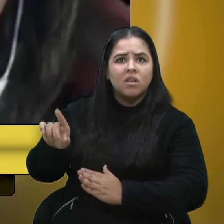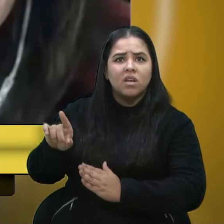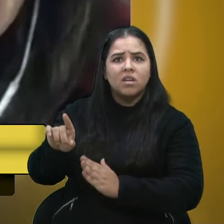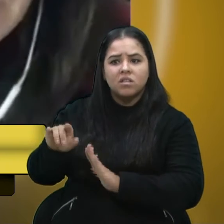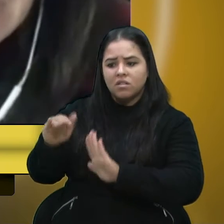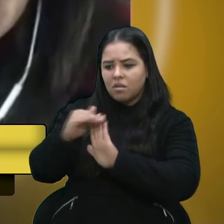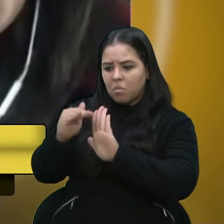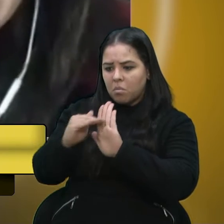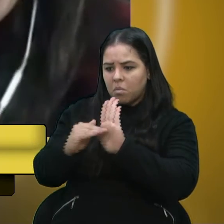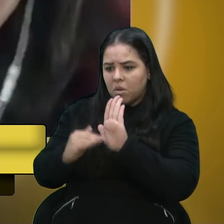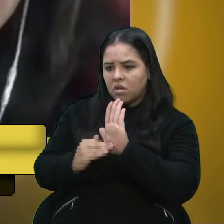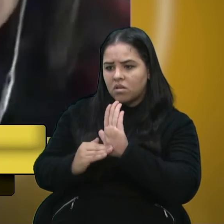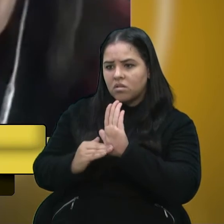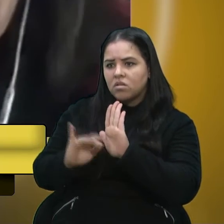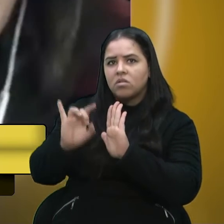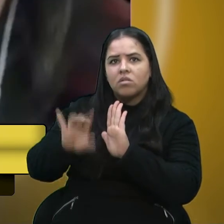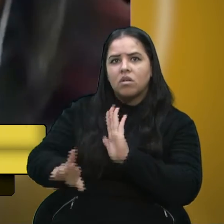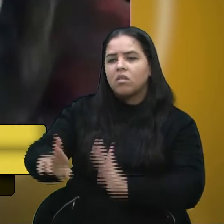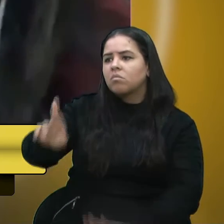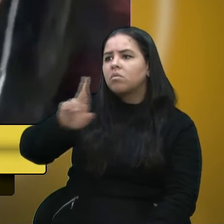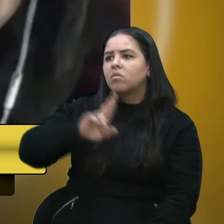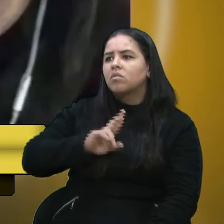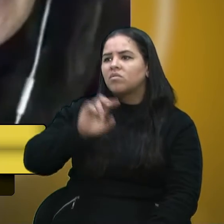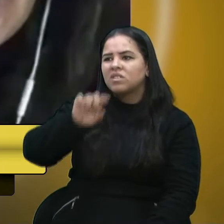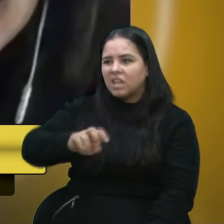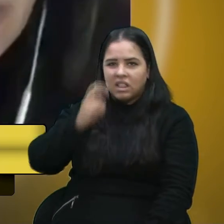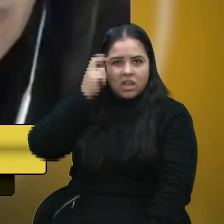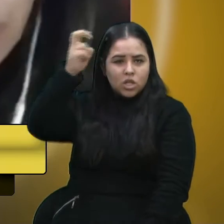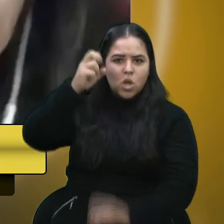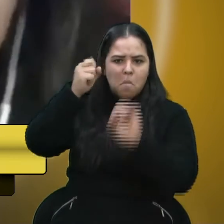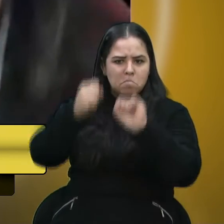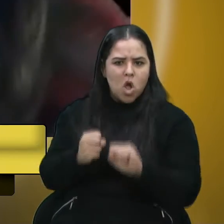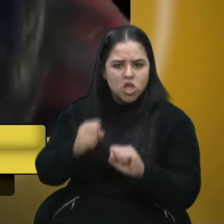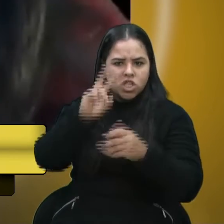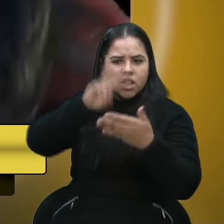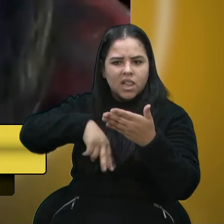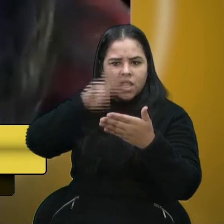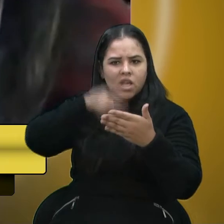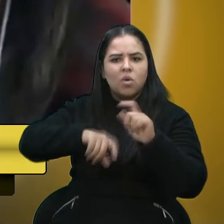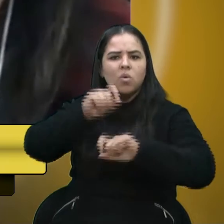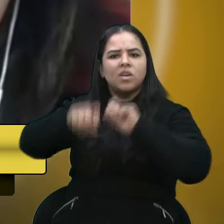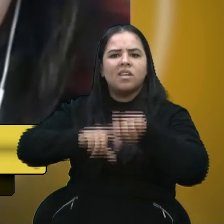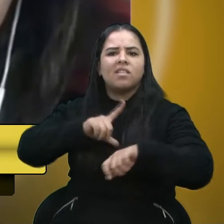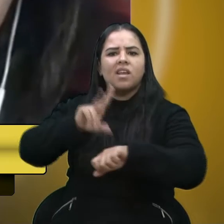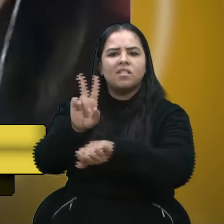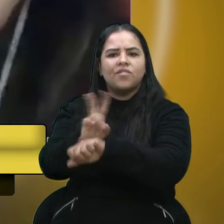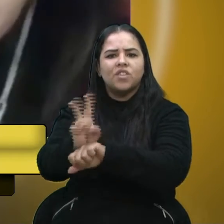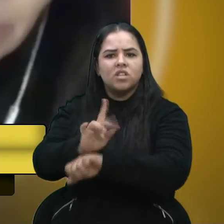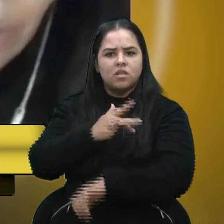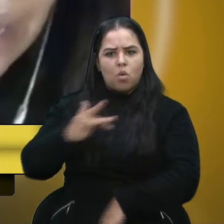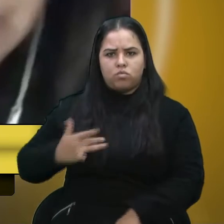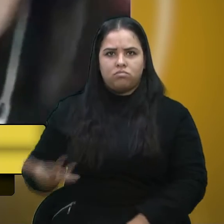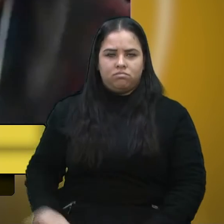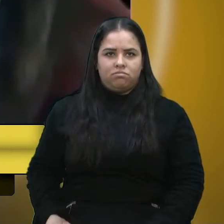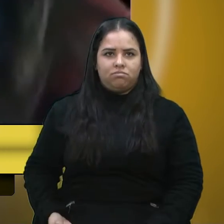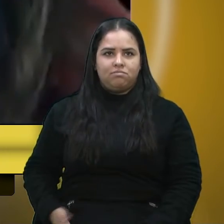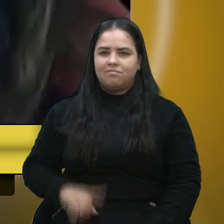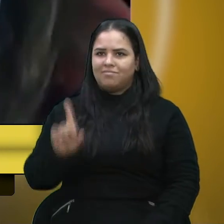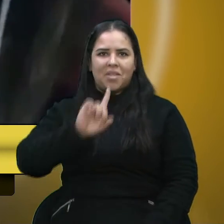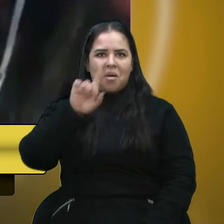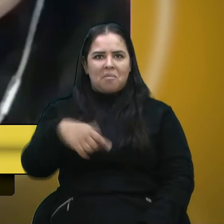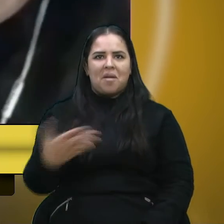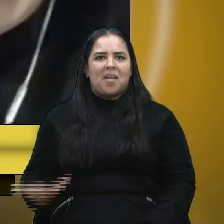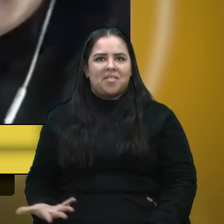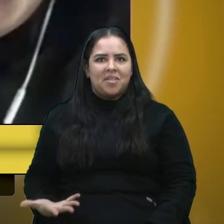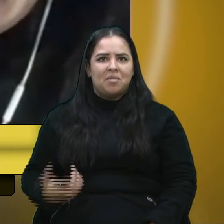protocolos, ela disse, você é uma vereadora inteligente, pode ler o protocolo lá da vigilância de saúde. Não, não é isso, né? Porque, bom,